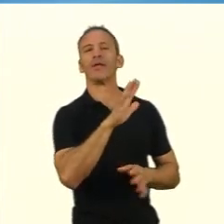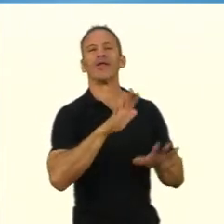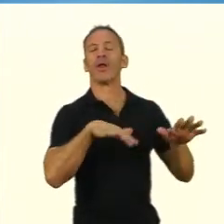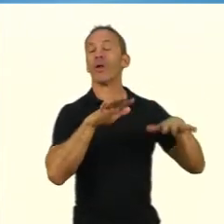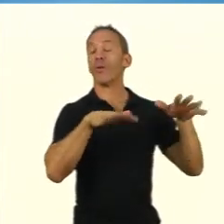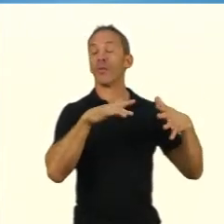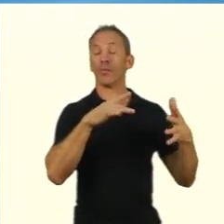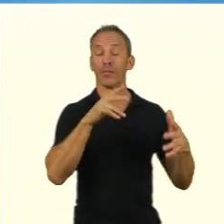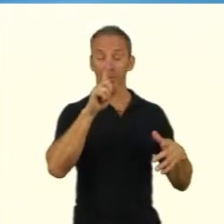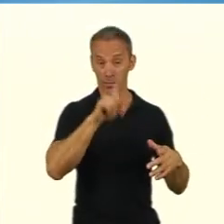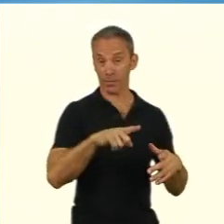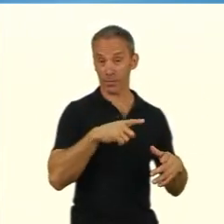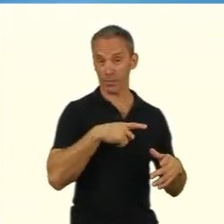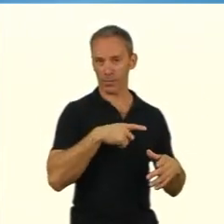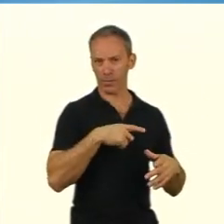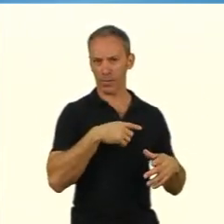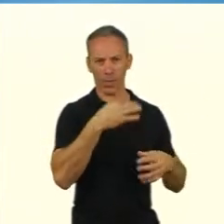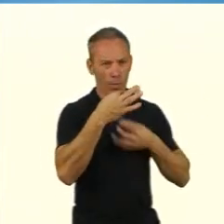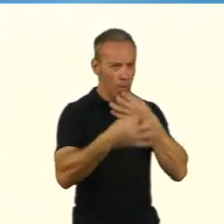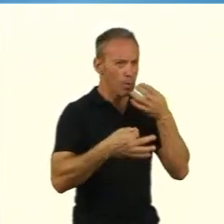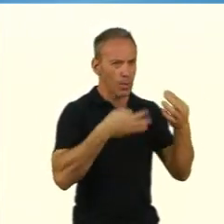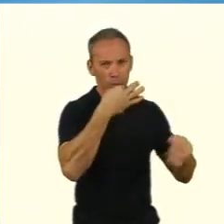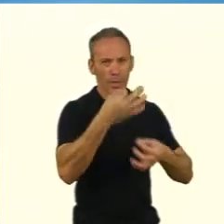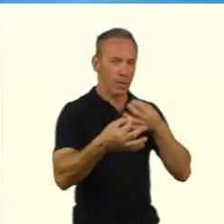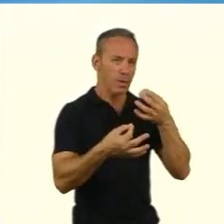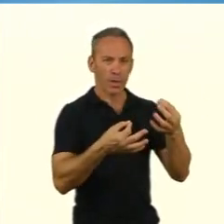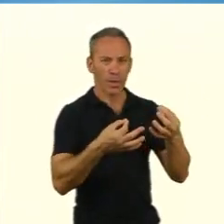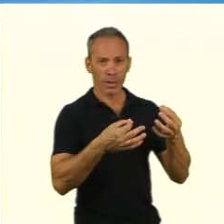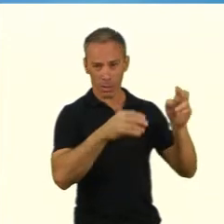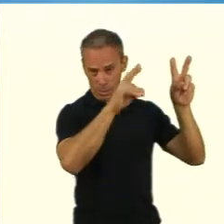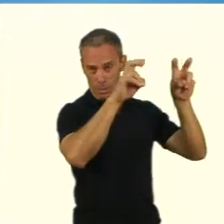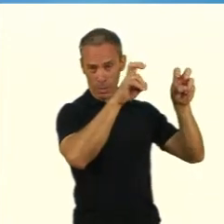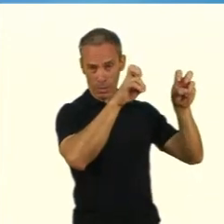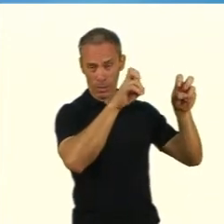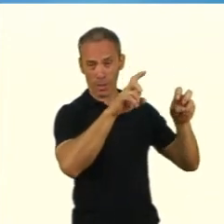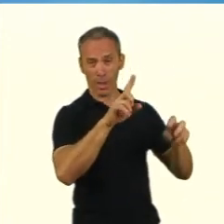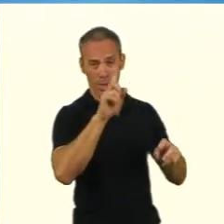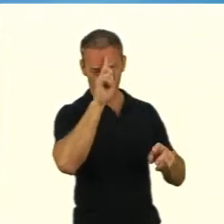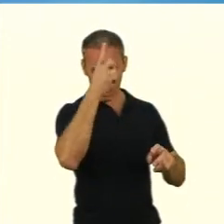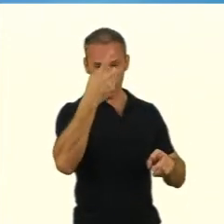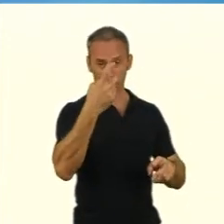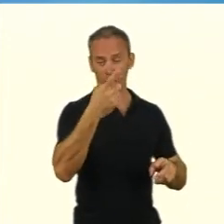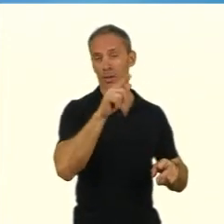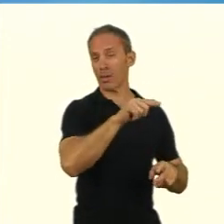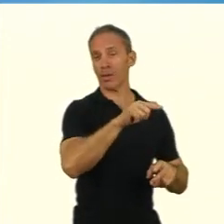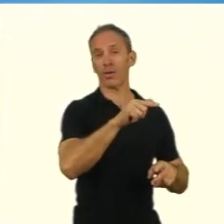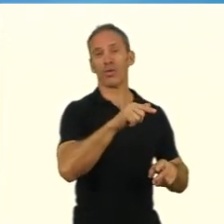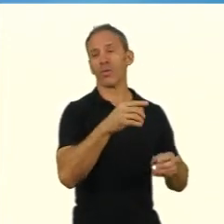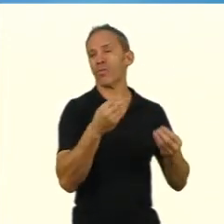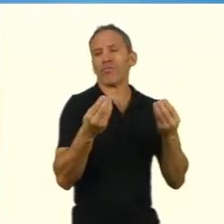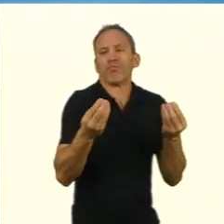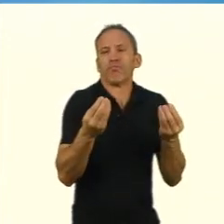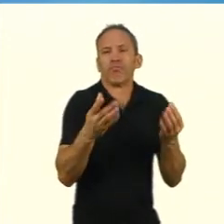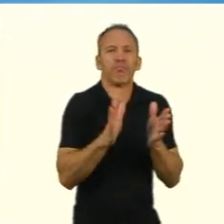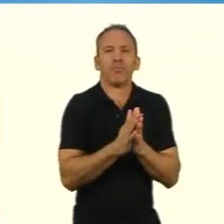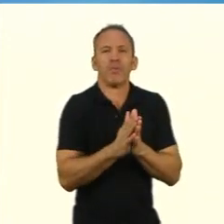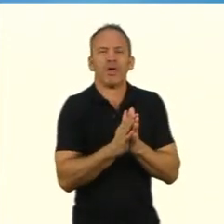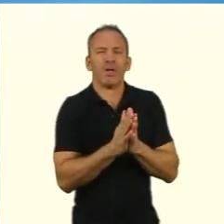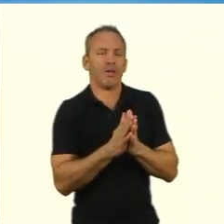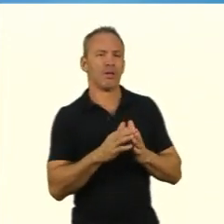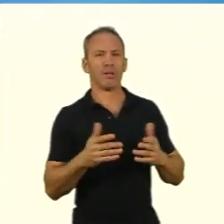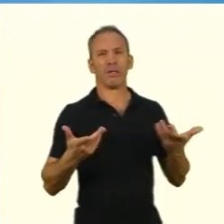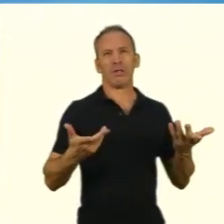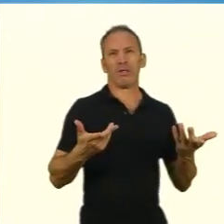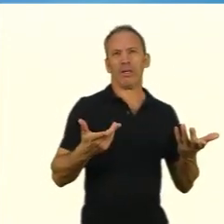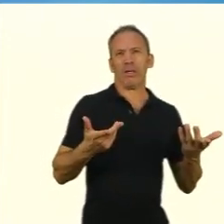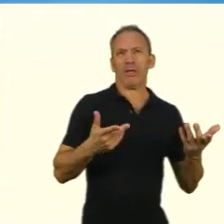bibliográfico. Isso. Essa questão tem que ser muito clara. Exatamente. Bem, e aí, uma